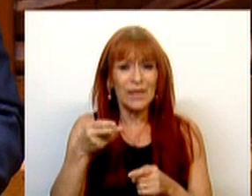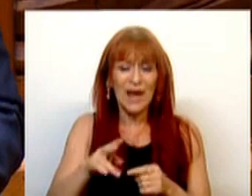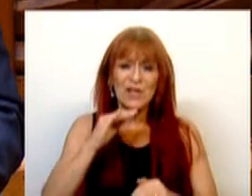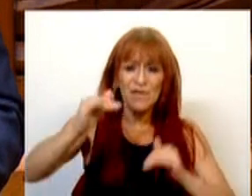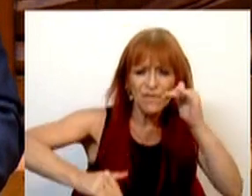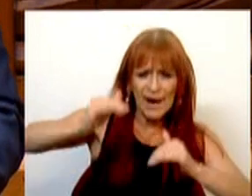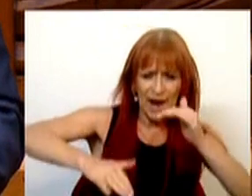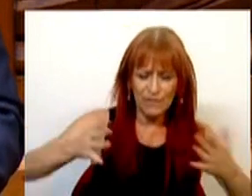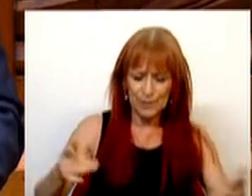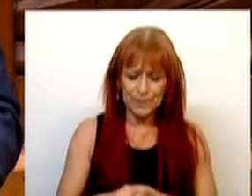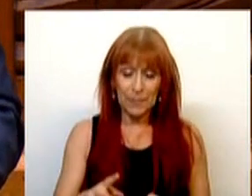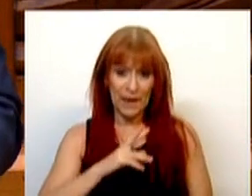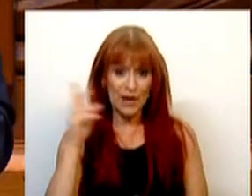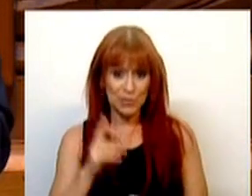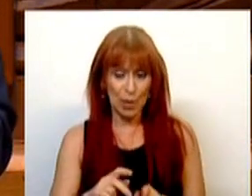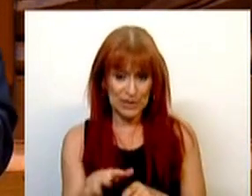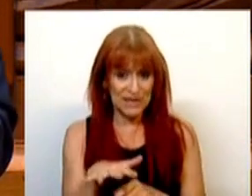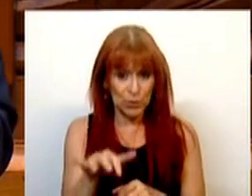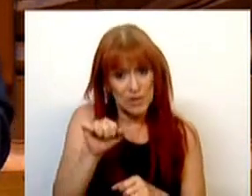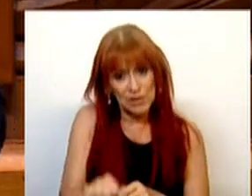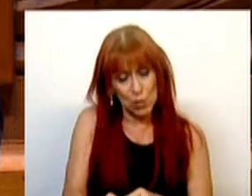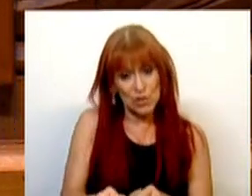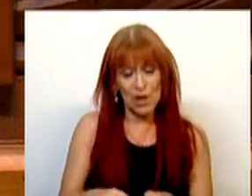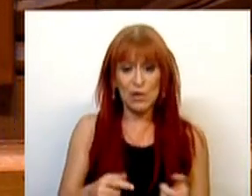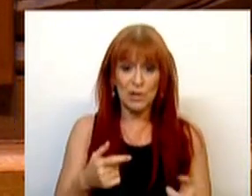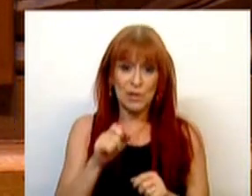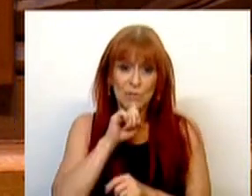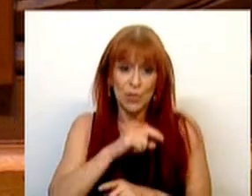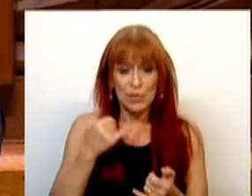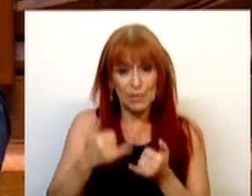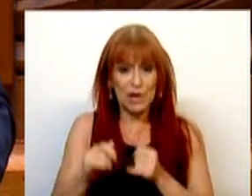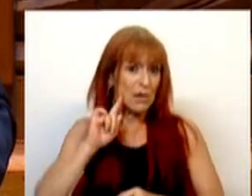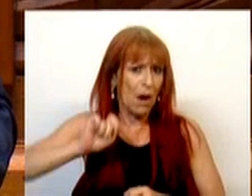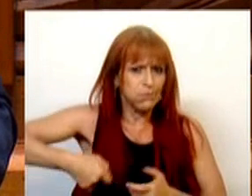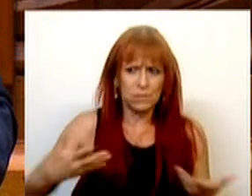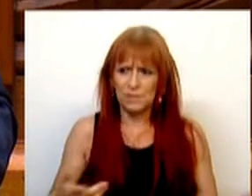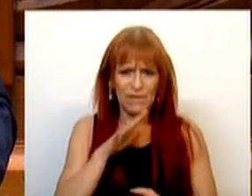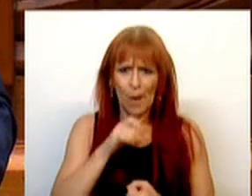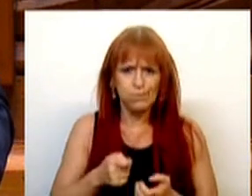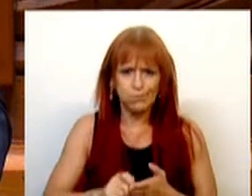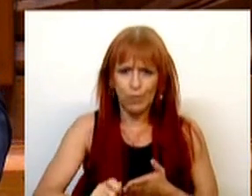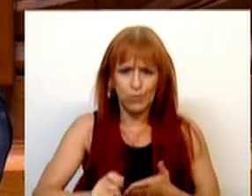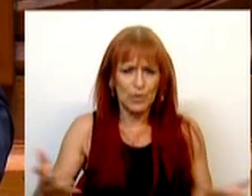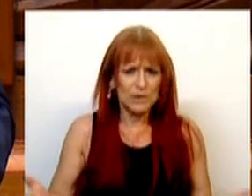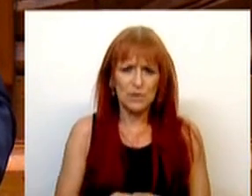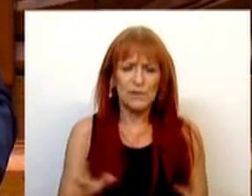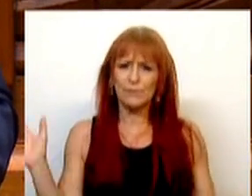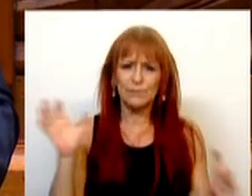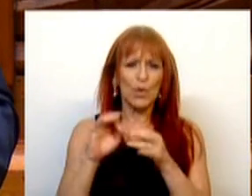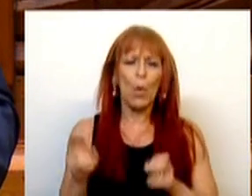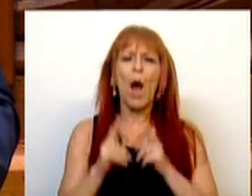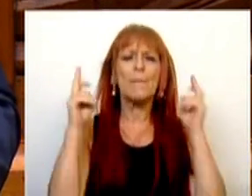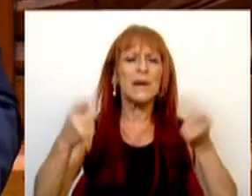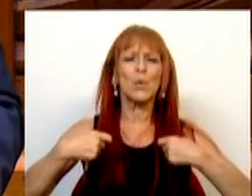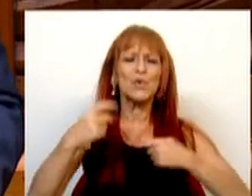variável. Em resposta a esta situação e dos potenciais riscos de incumprimento por parte das famílias, associado ao